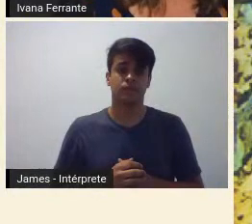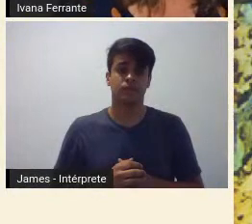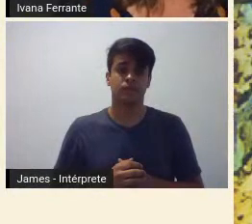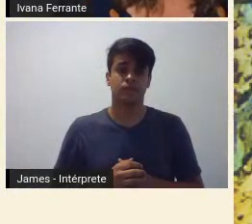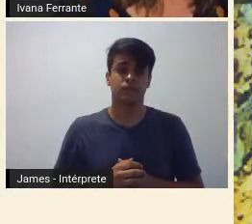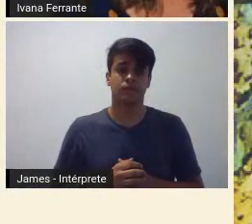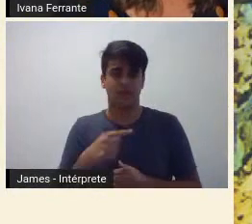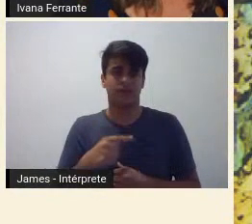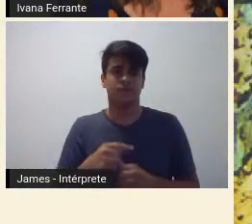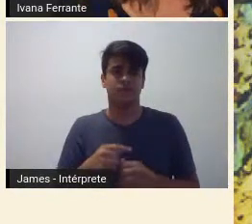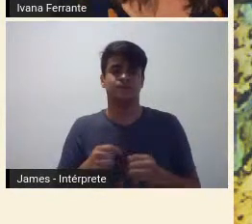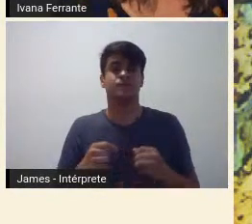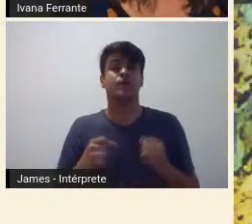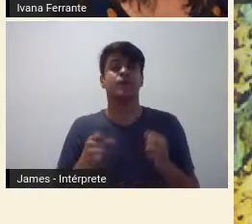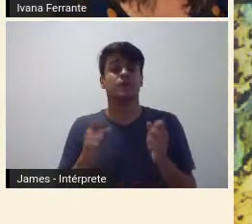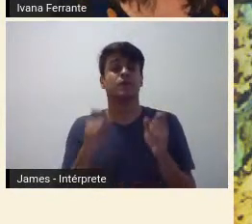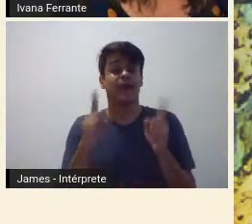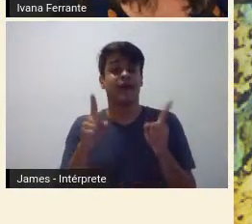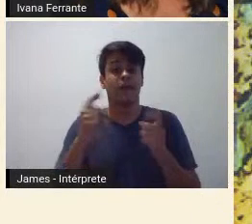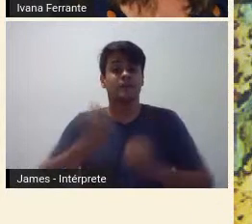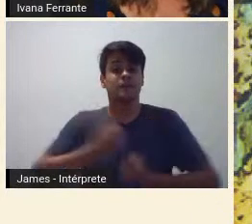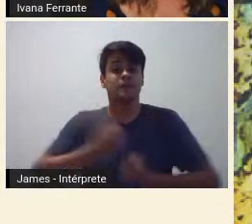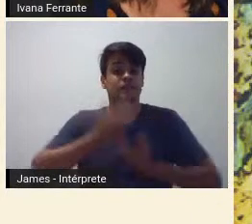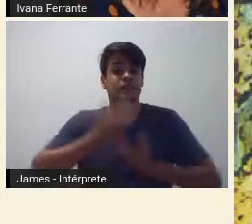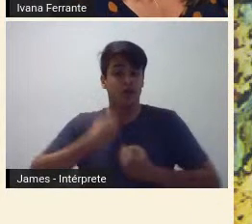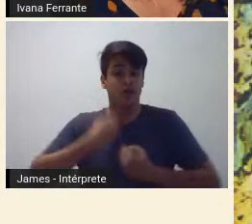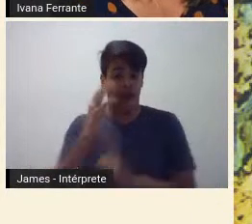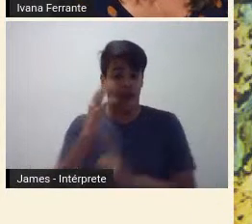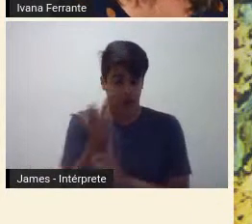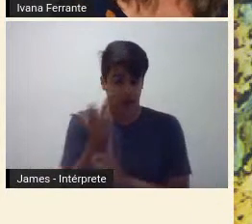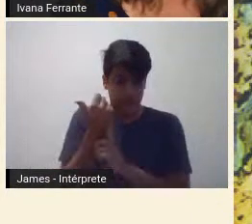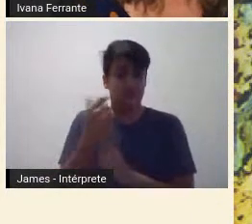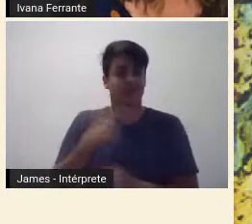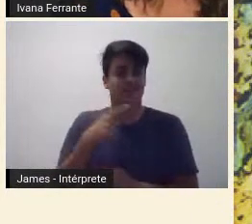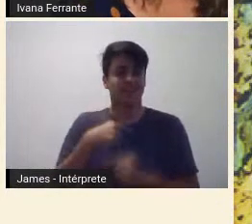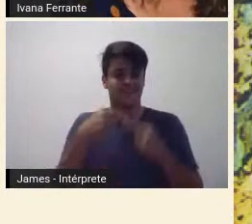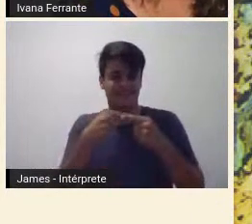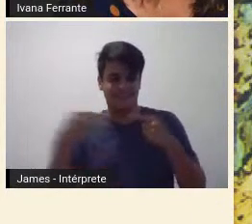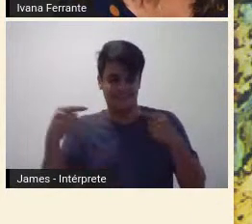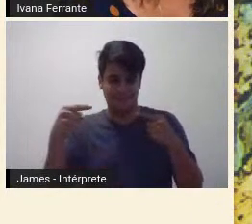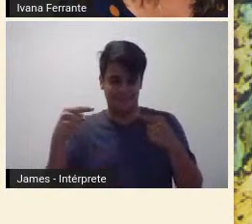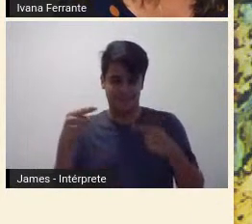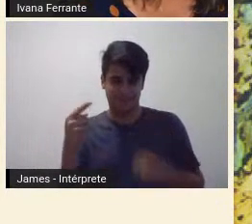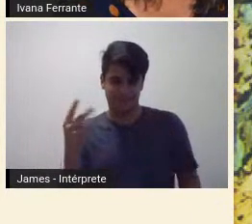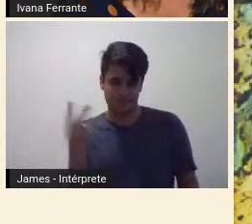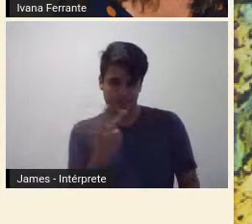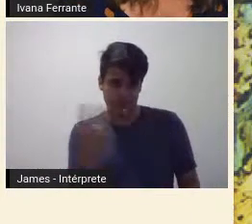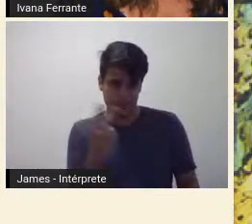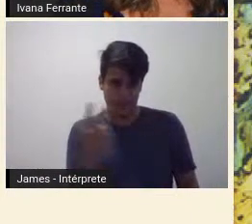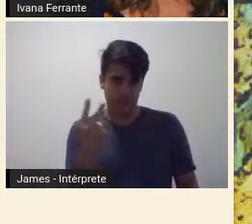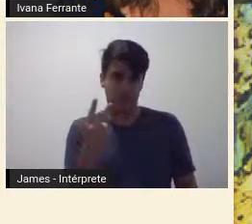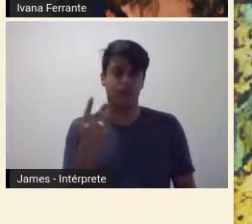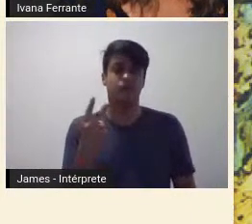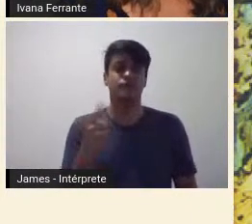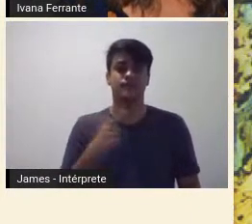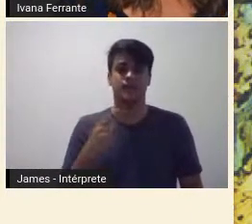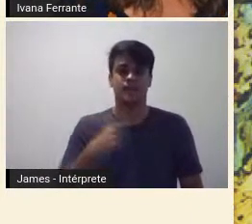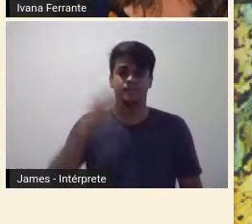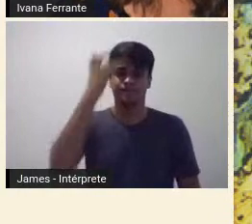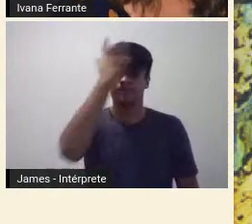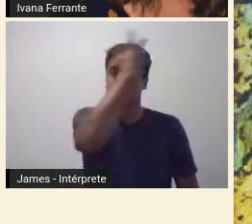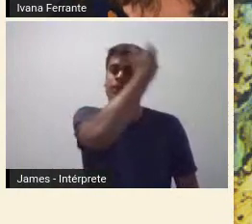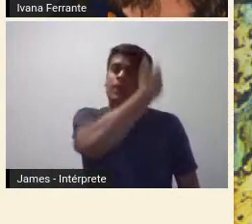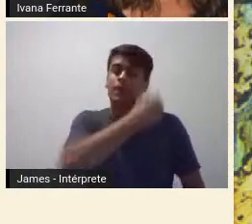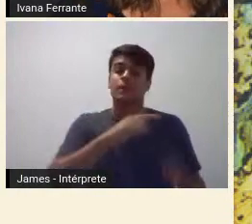artísticas que se apresentaram na Semana de Arte Moderna em 1922. Mas havia uma